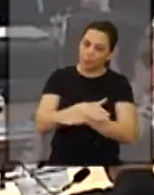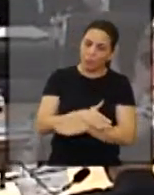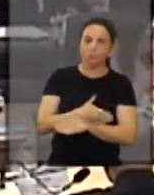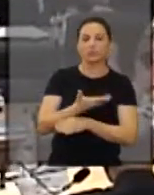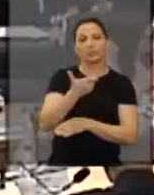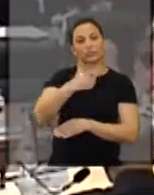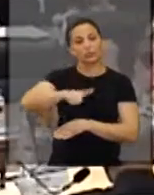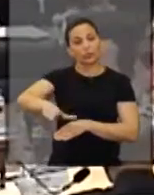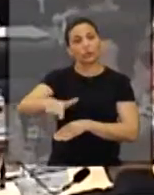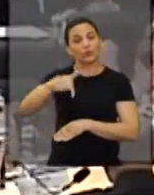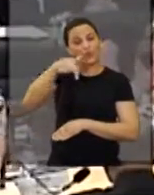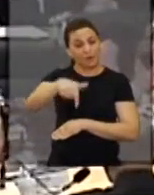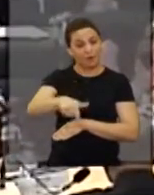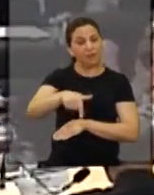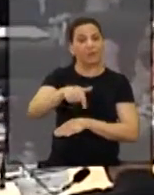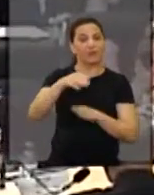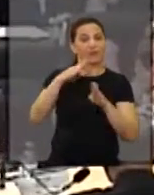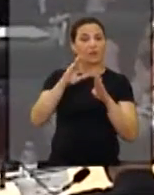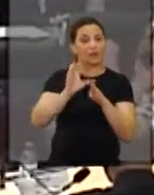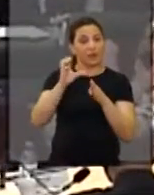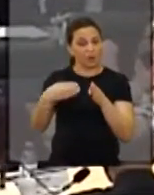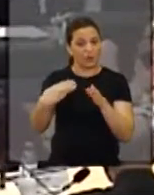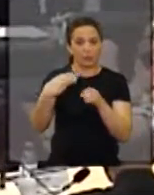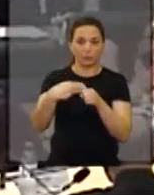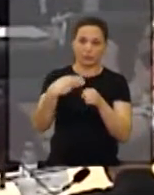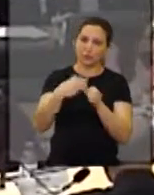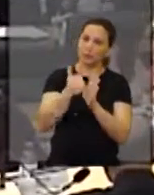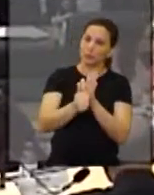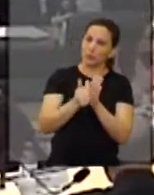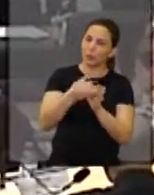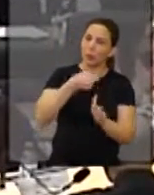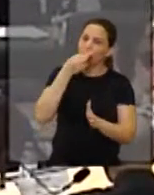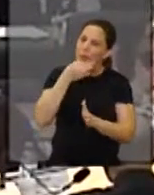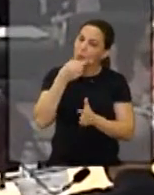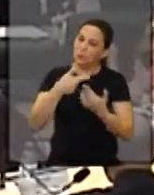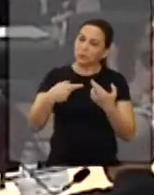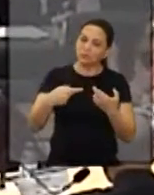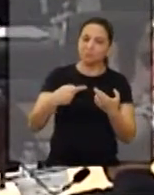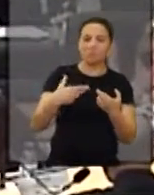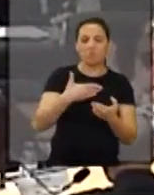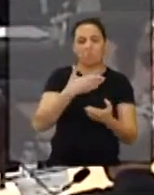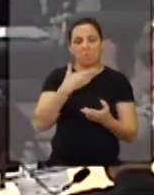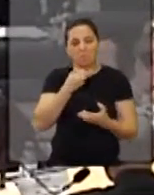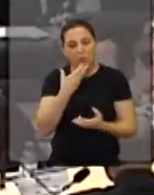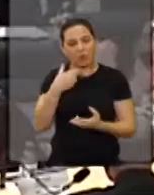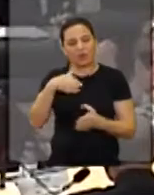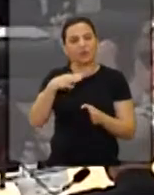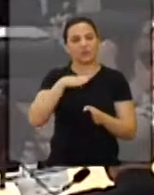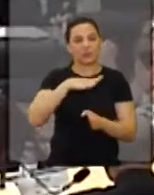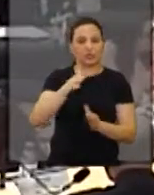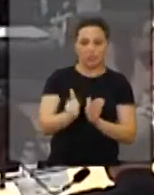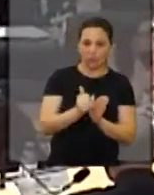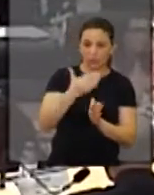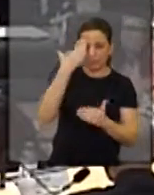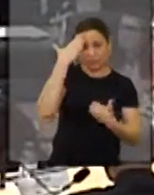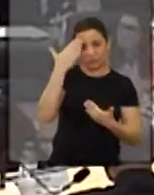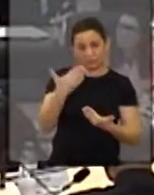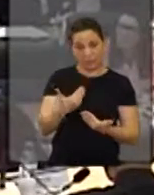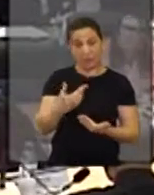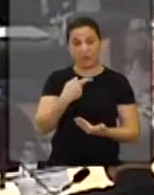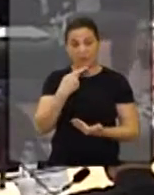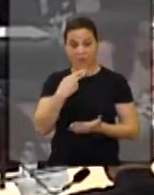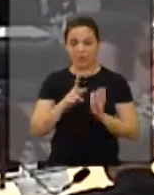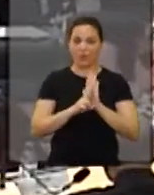Boa noite, Teó. Mais uma vez você aqui nessa casa, propondo alguma coisa para a nossa cidade. Com certeza,